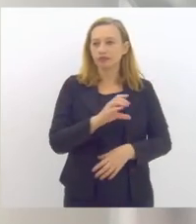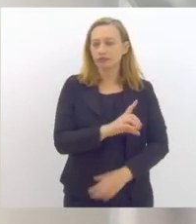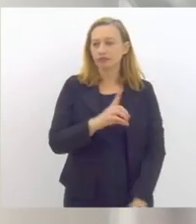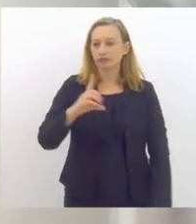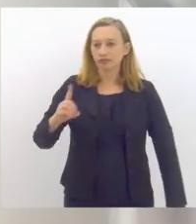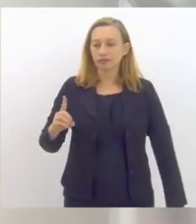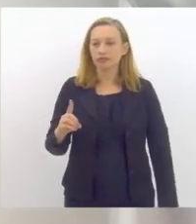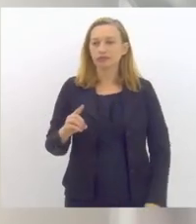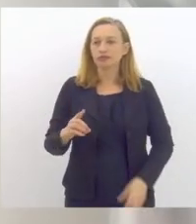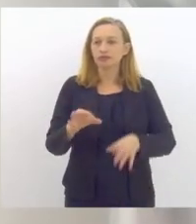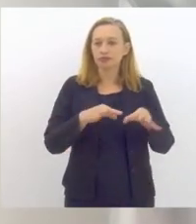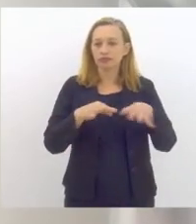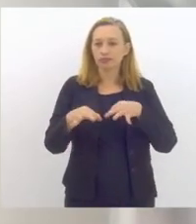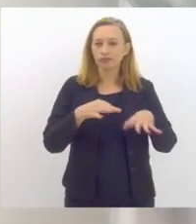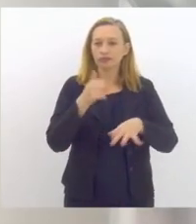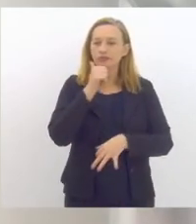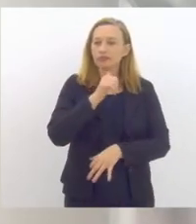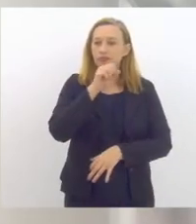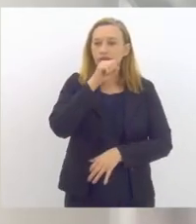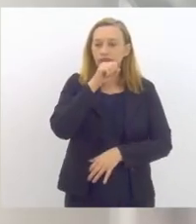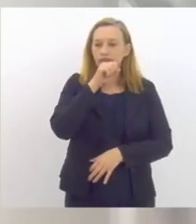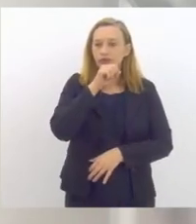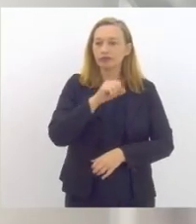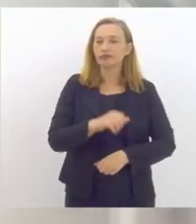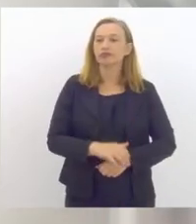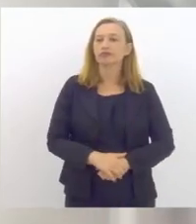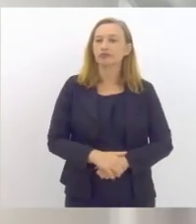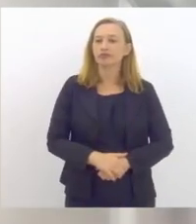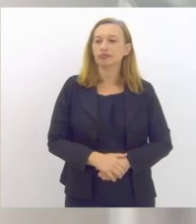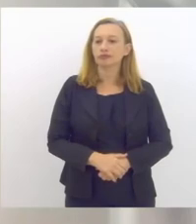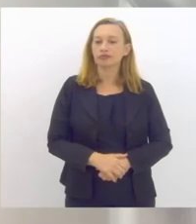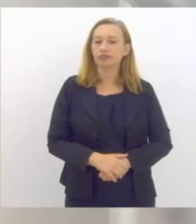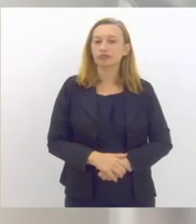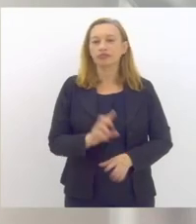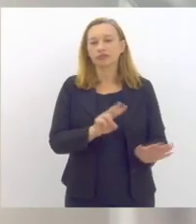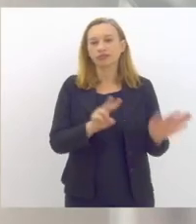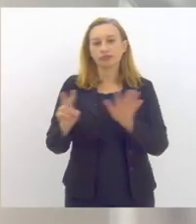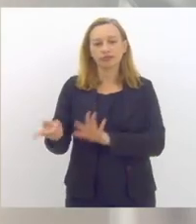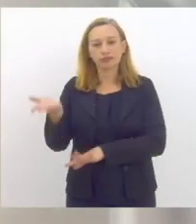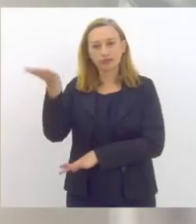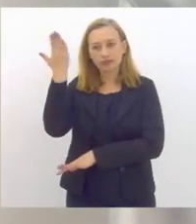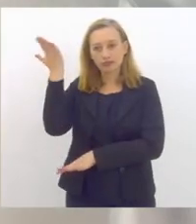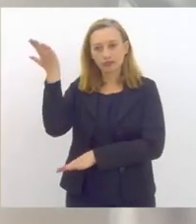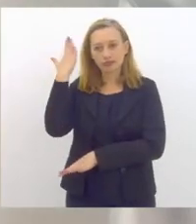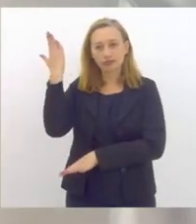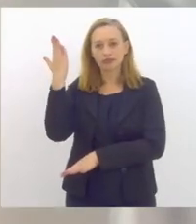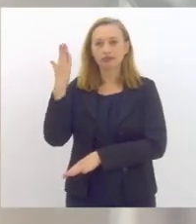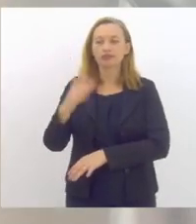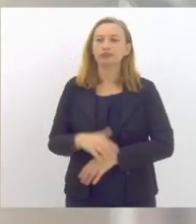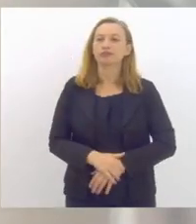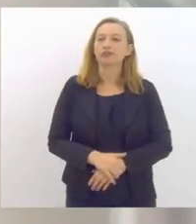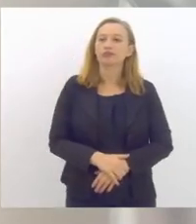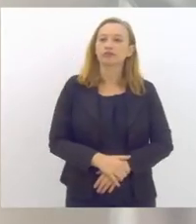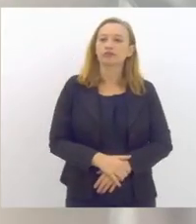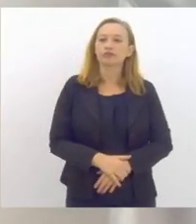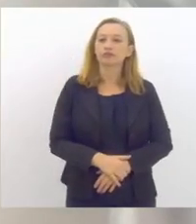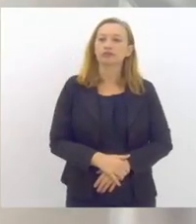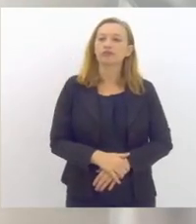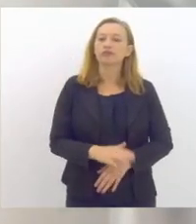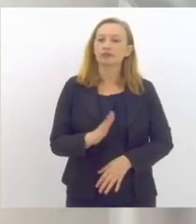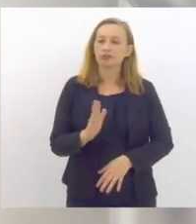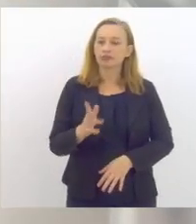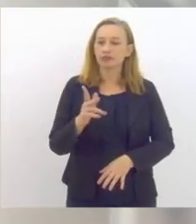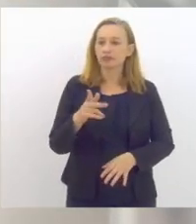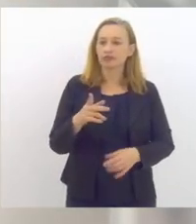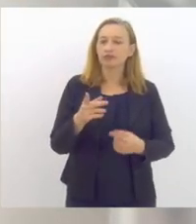MAI na semana passada, e reiterei o que a gente já debateu aqui